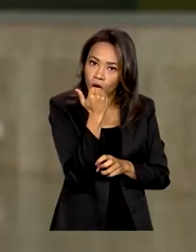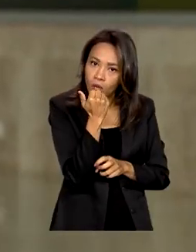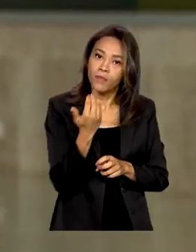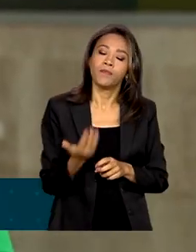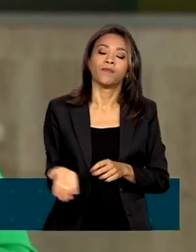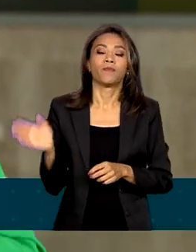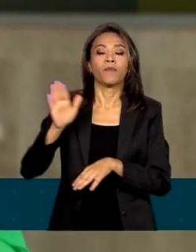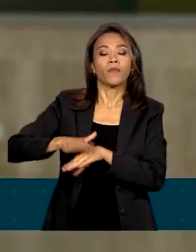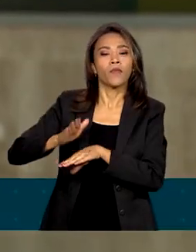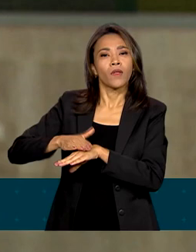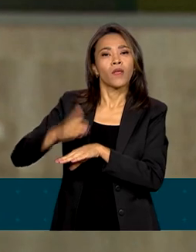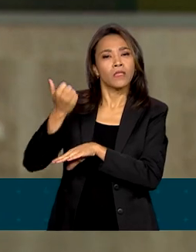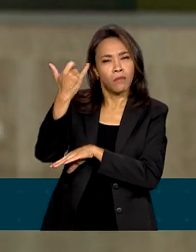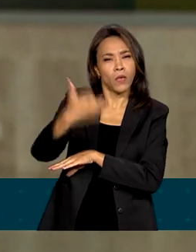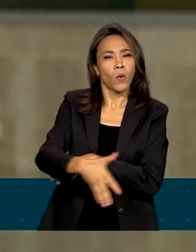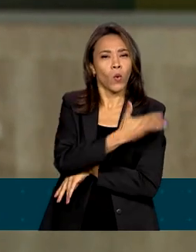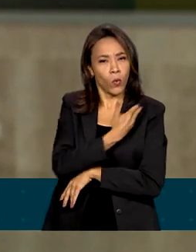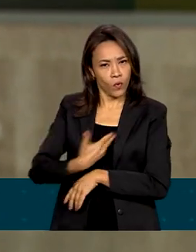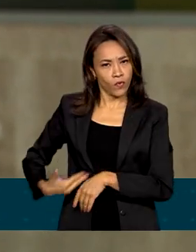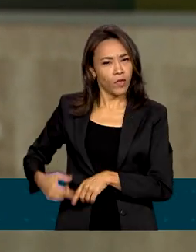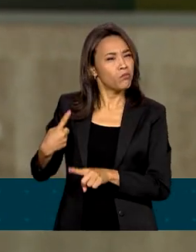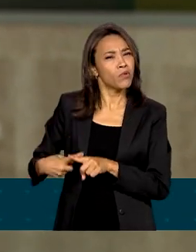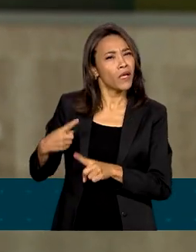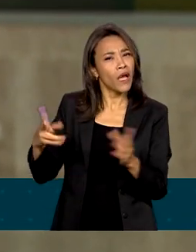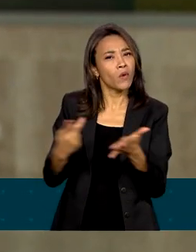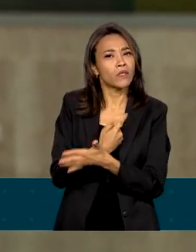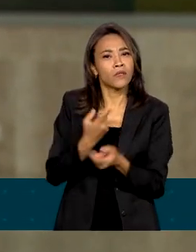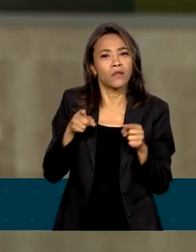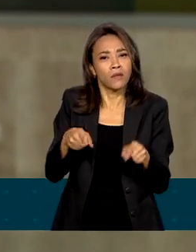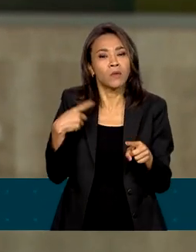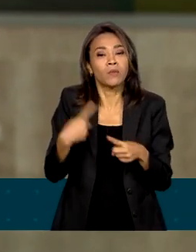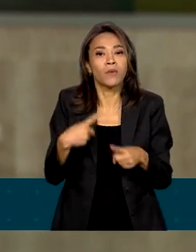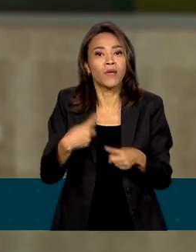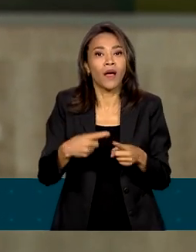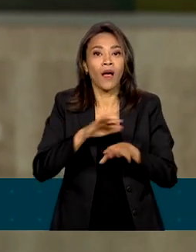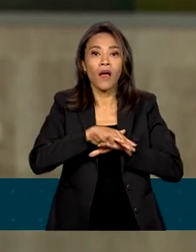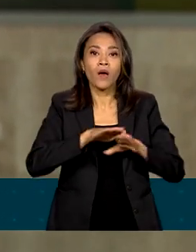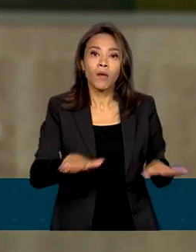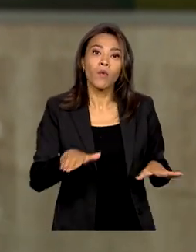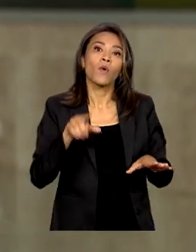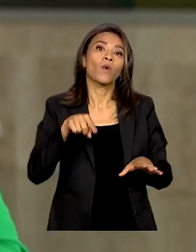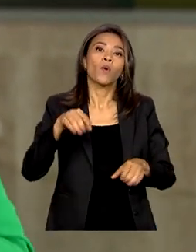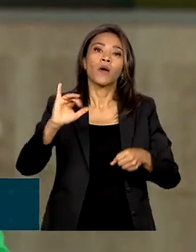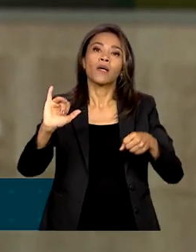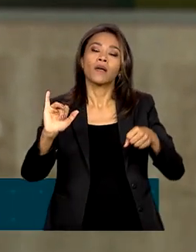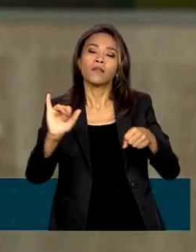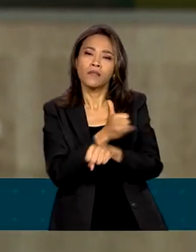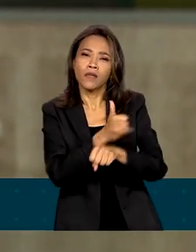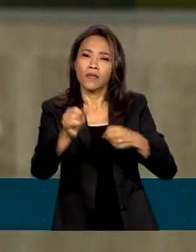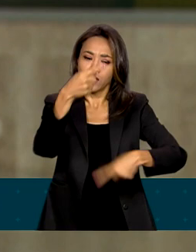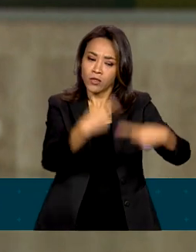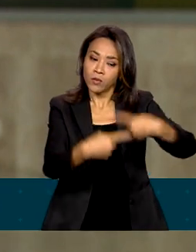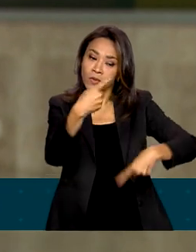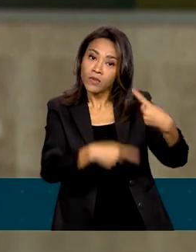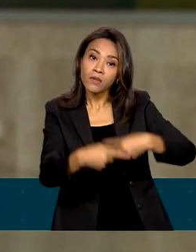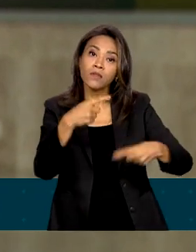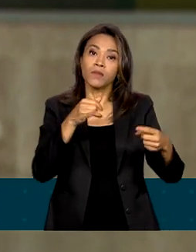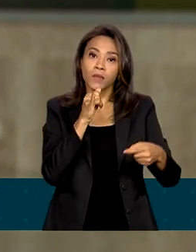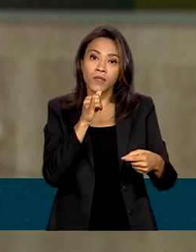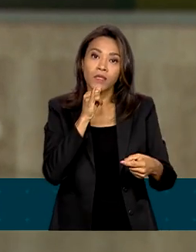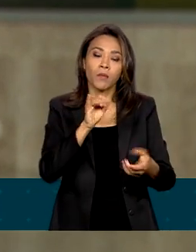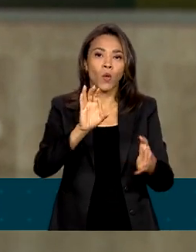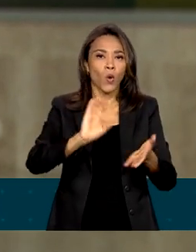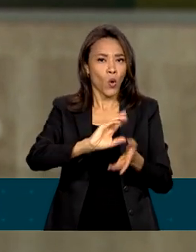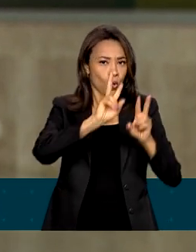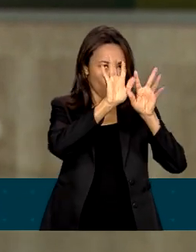segundo o governo, foi o desmonte de políticas públicas voltadas para o combate à fome. O fim do Conselho Nacional de